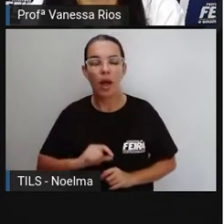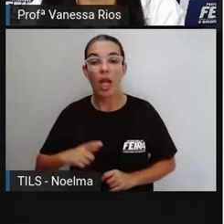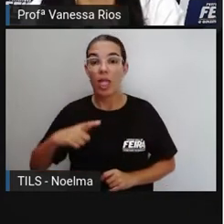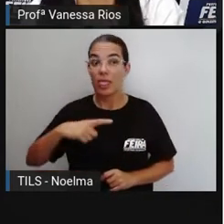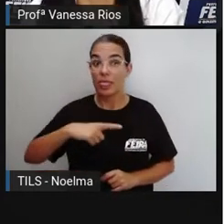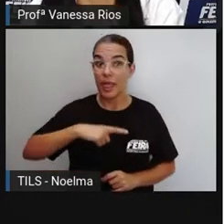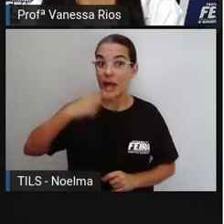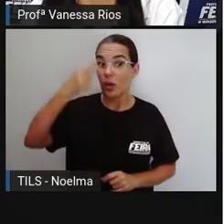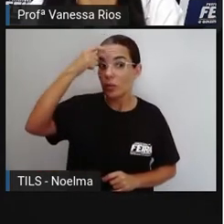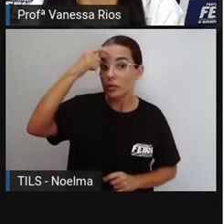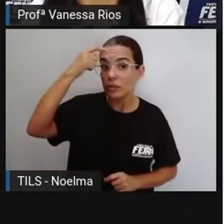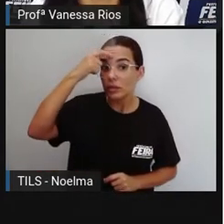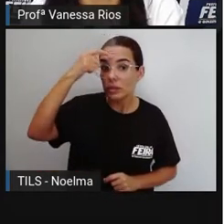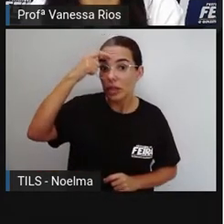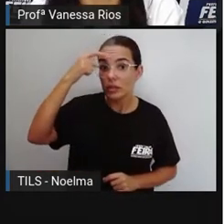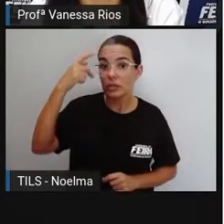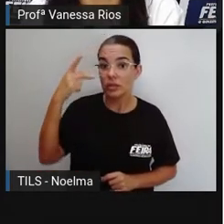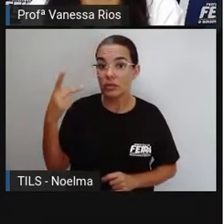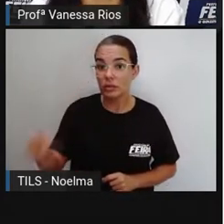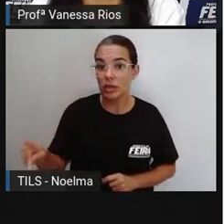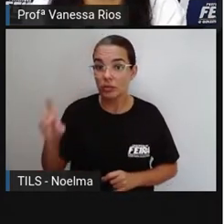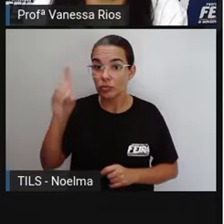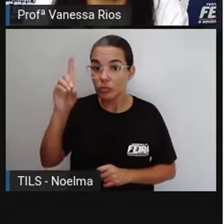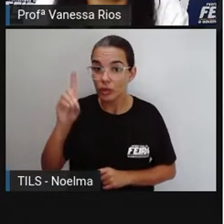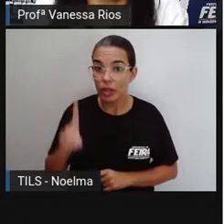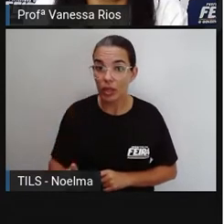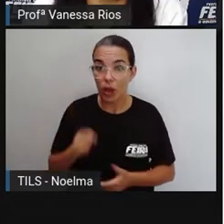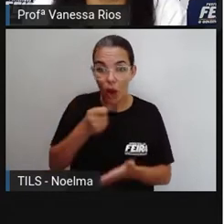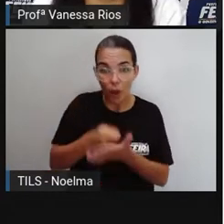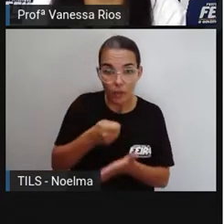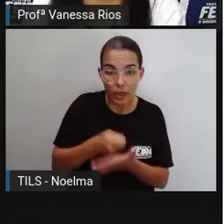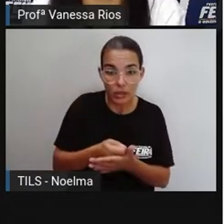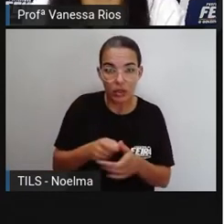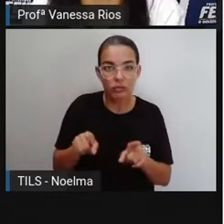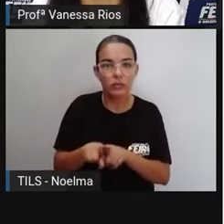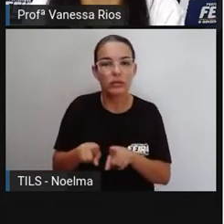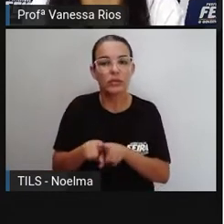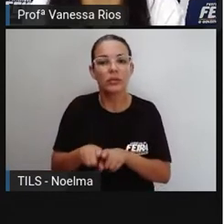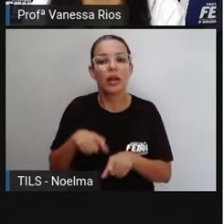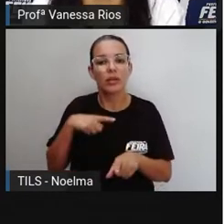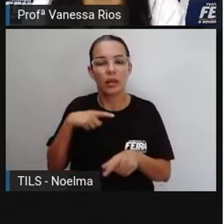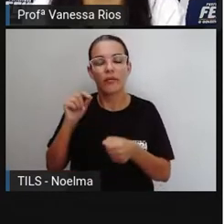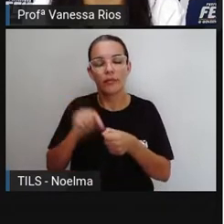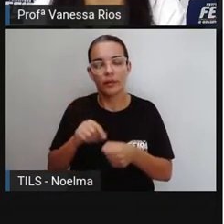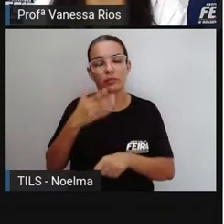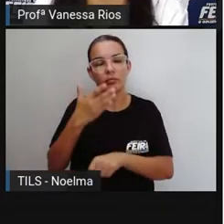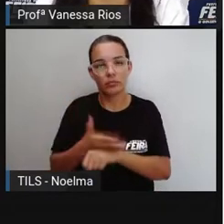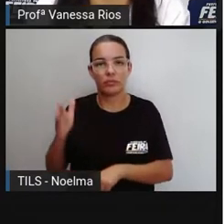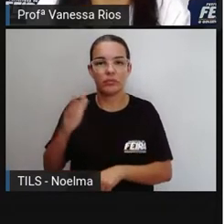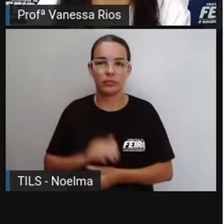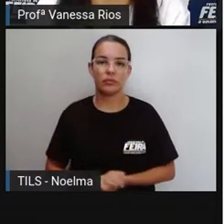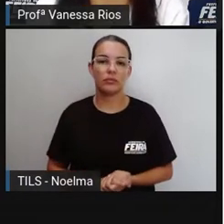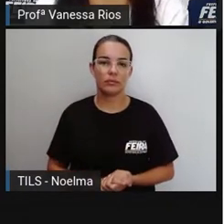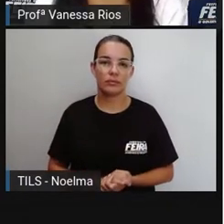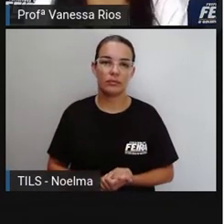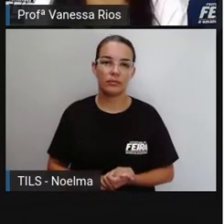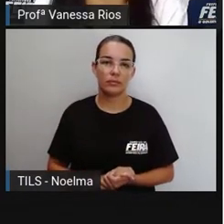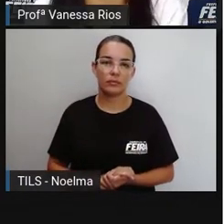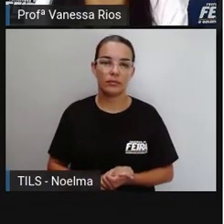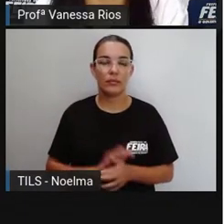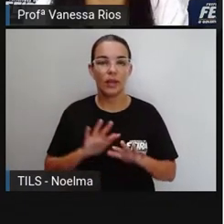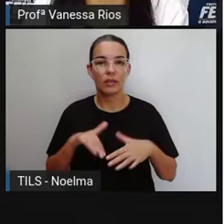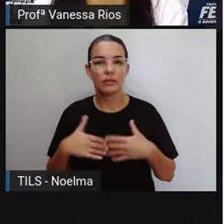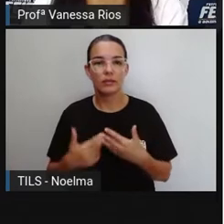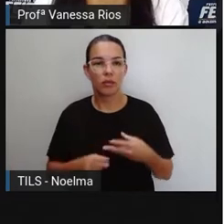garantindo que sejam colocados em prática. Então, dentro desse processo de cidadania, de ser